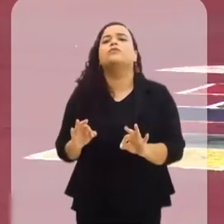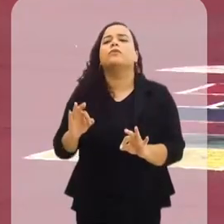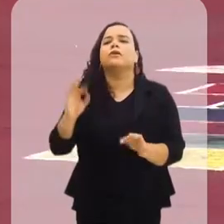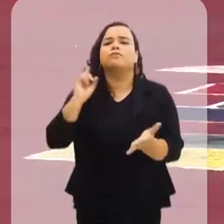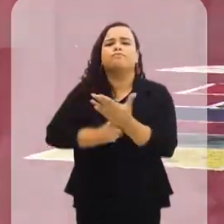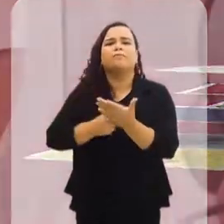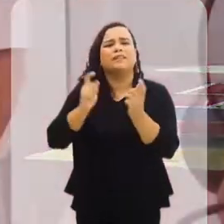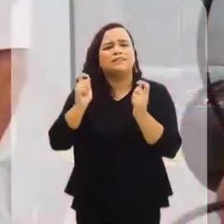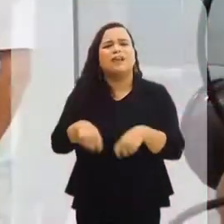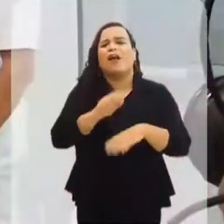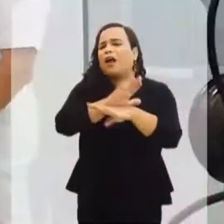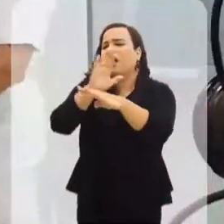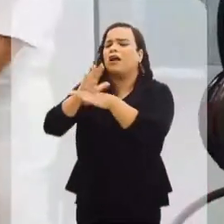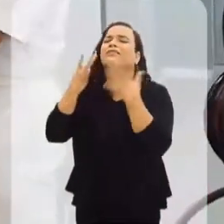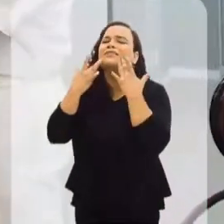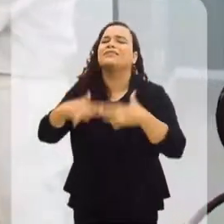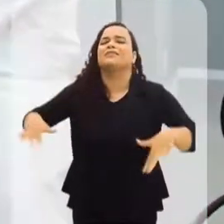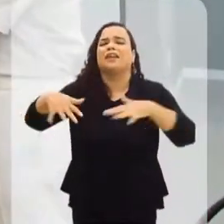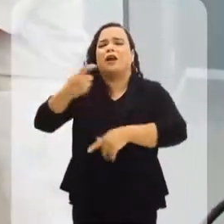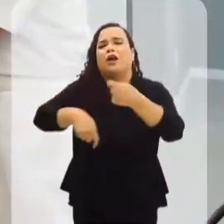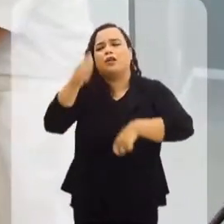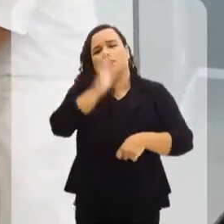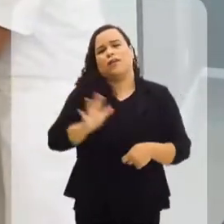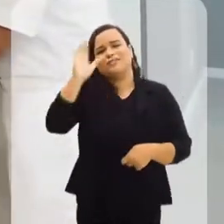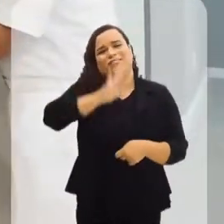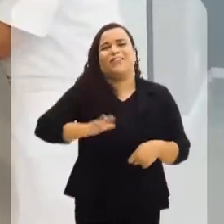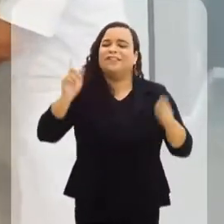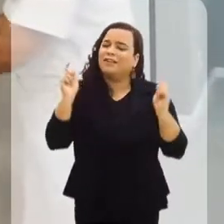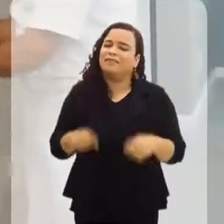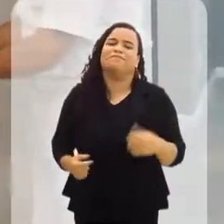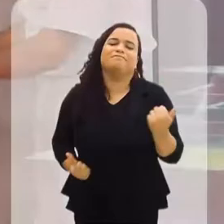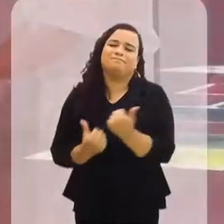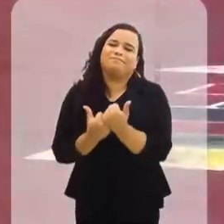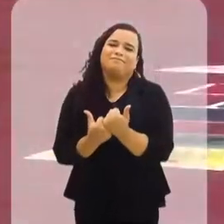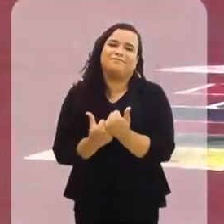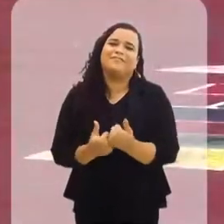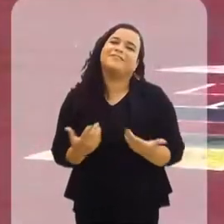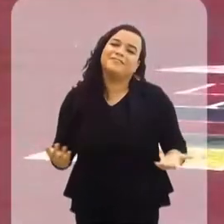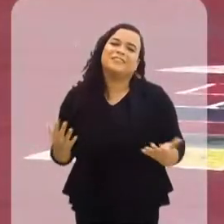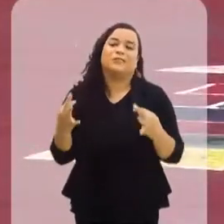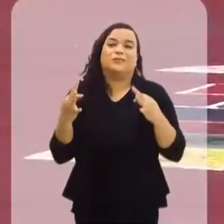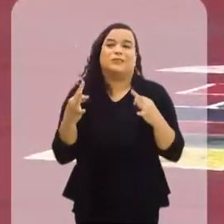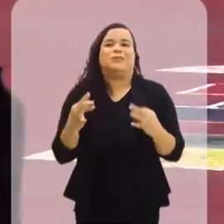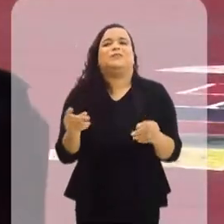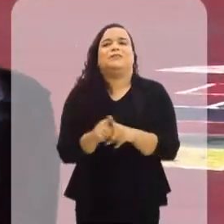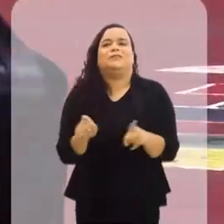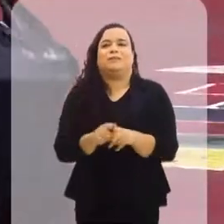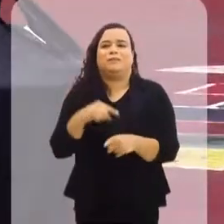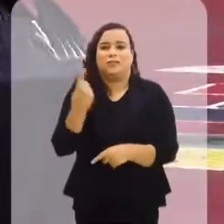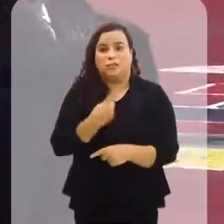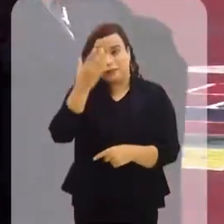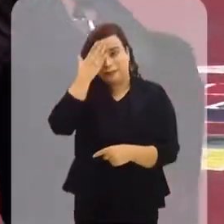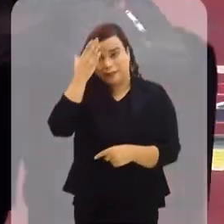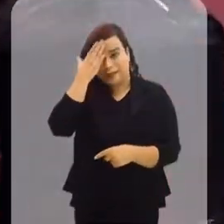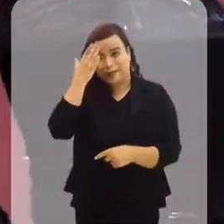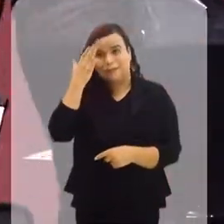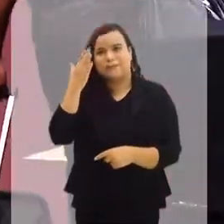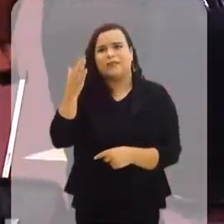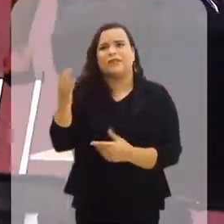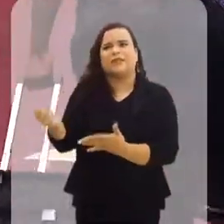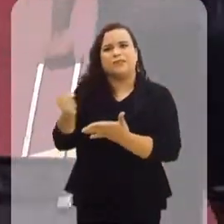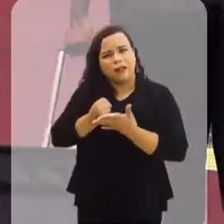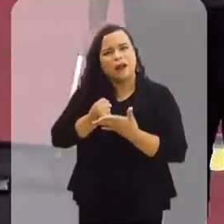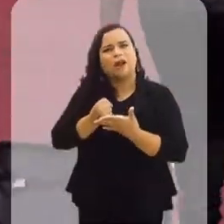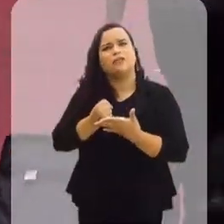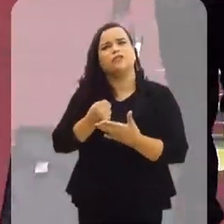de que nós temos muito a contribuir para o cenário econômico nacional. Tudo isso também